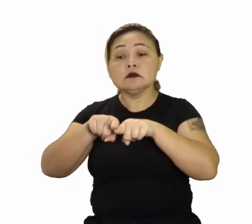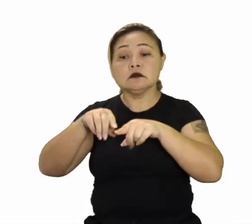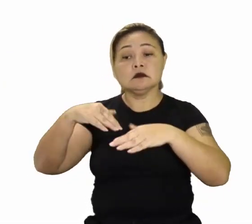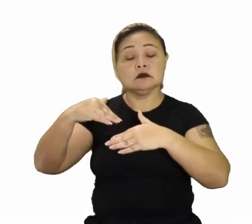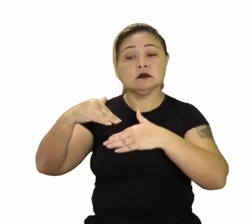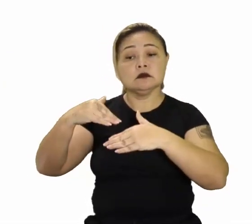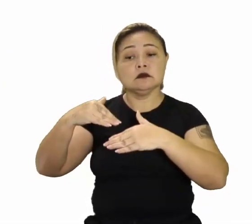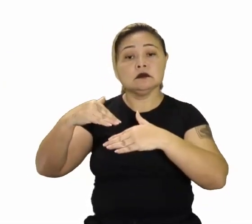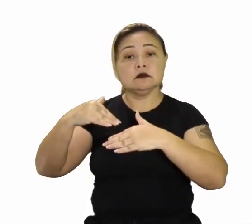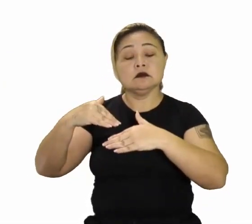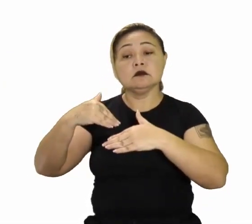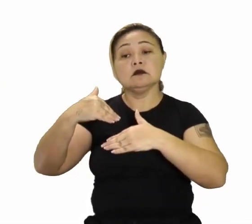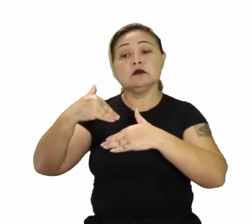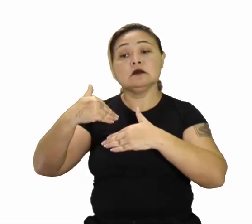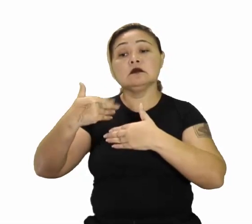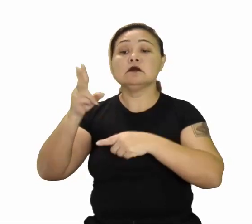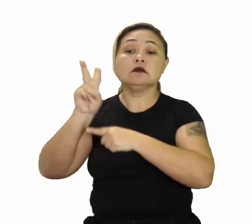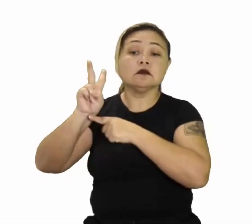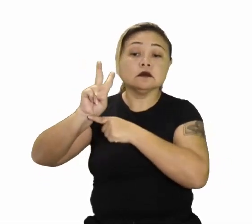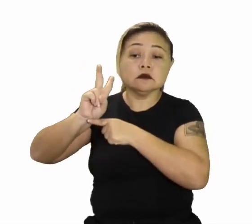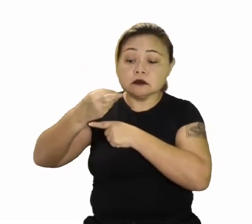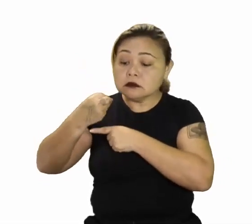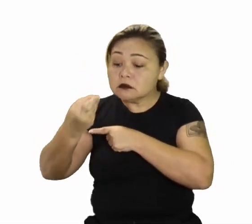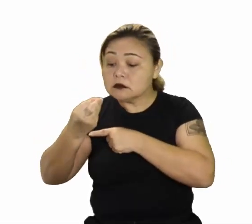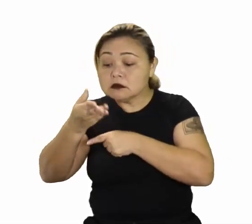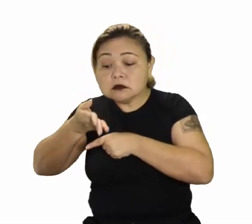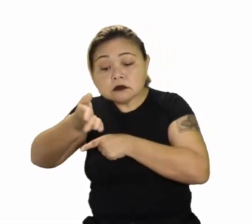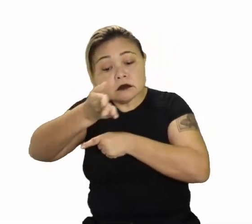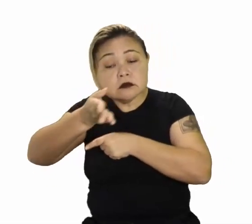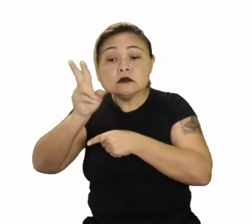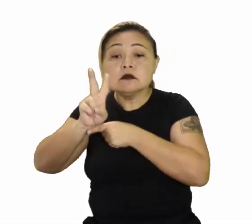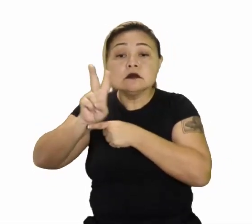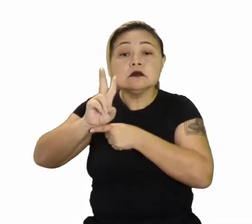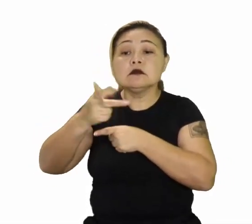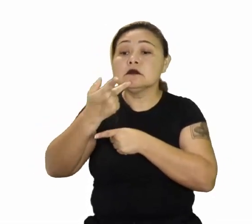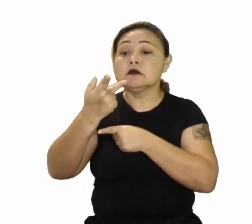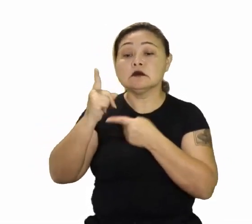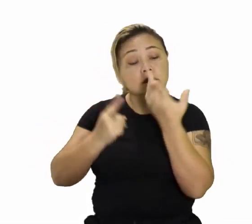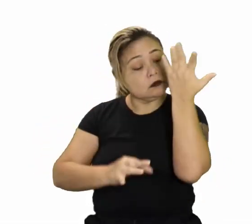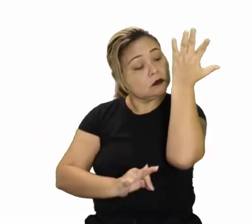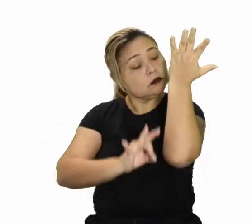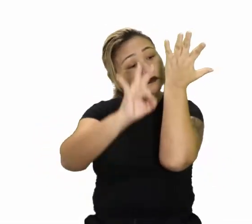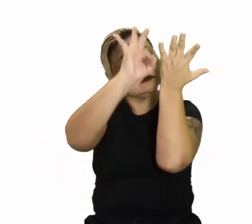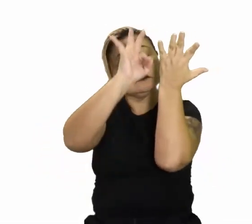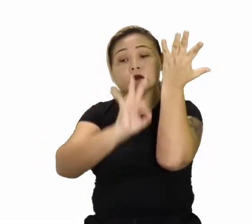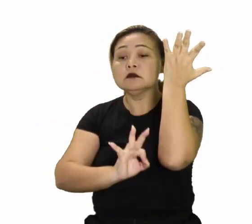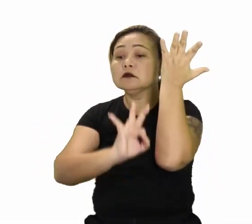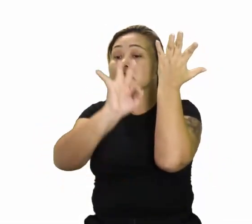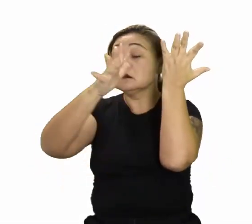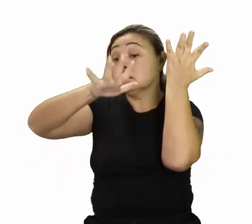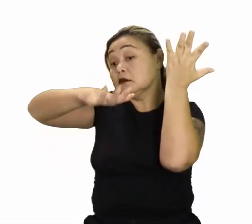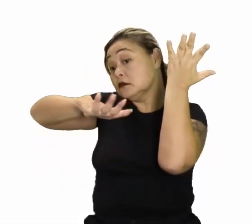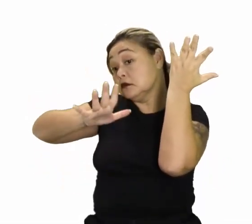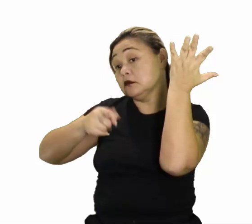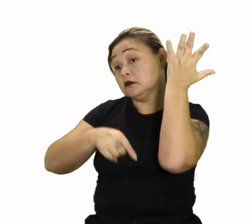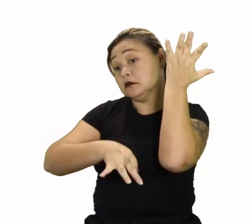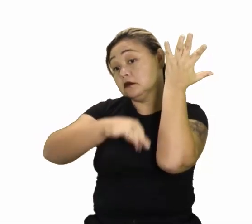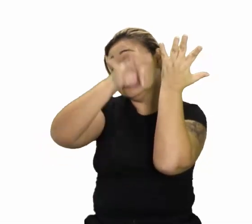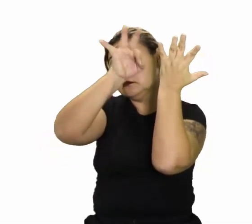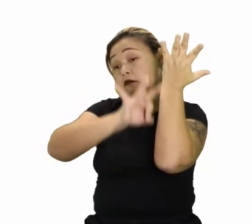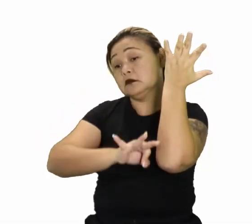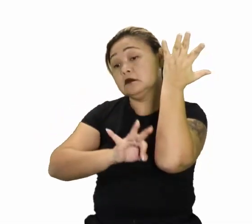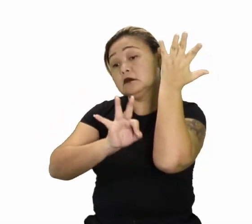manutenção. Aí a gente vai falar sobre a altura. Porque dependendo do